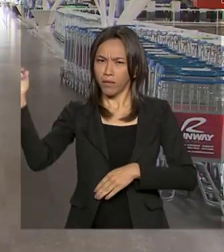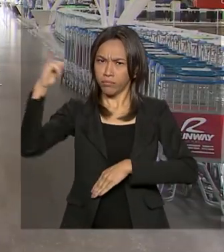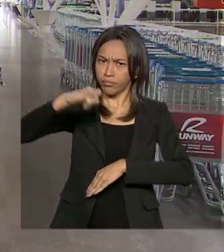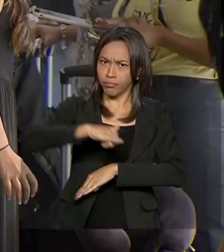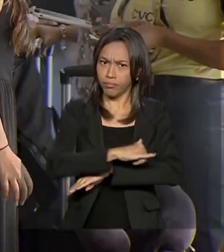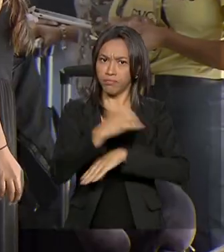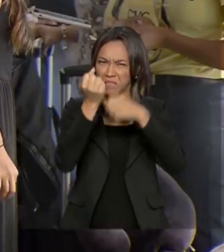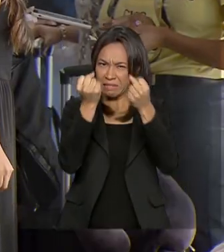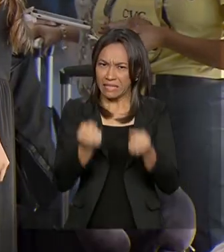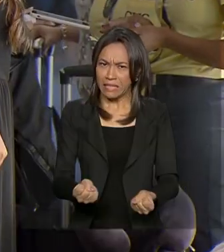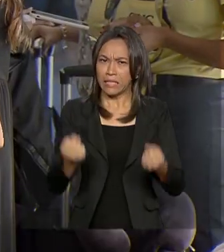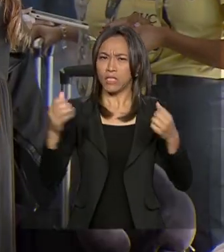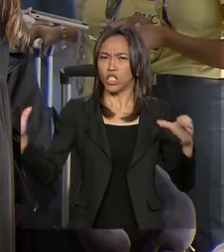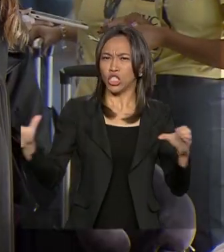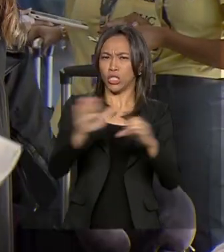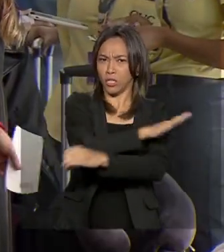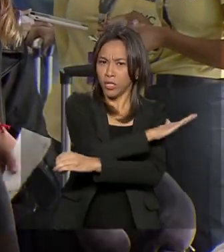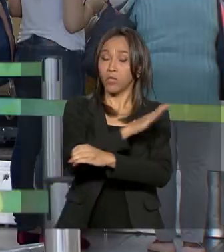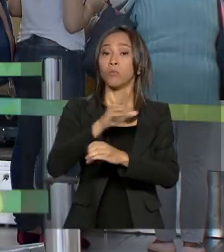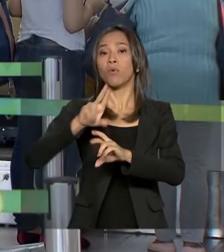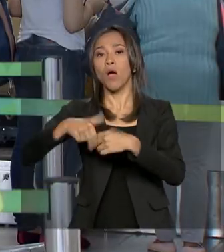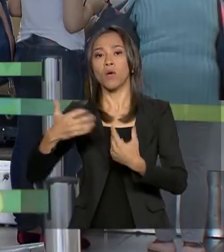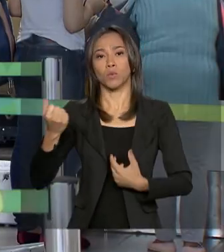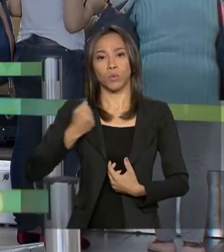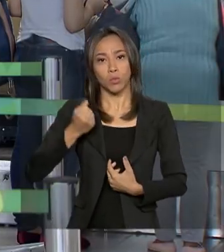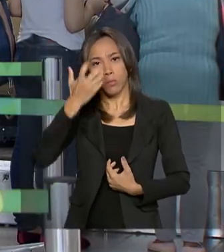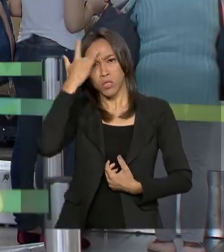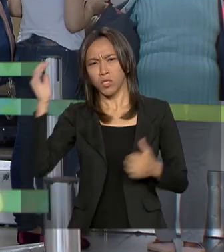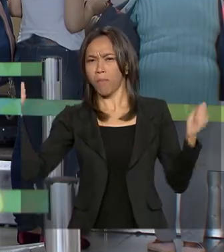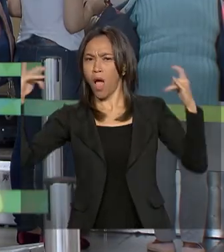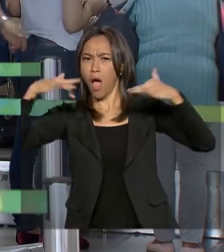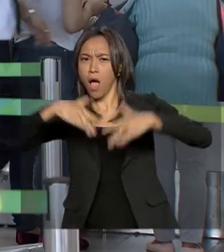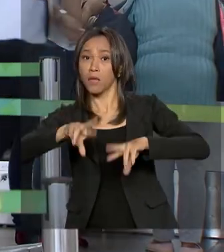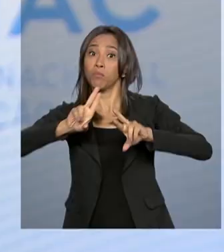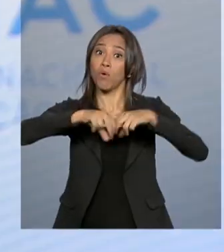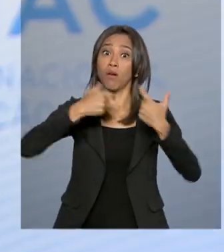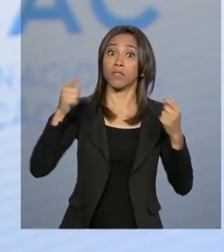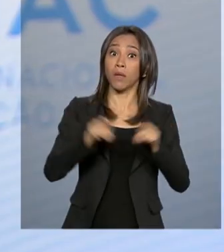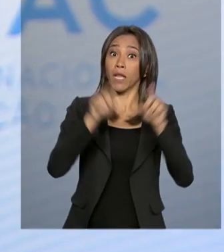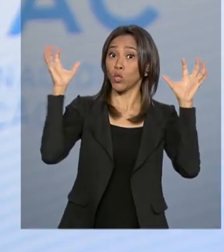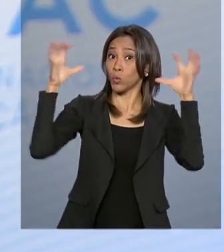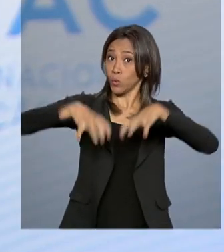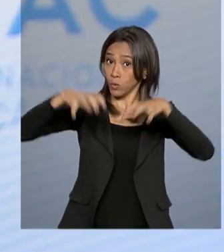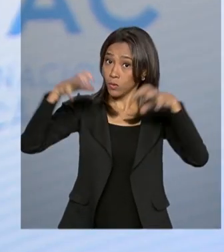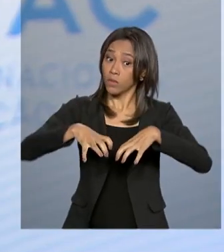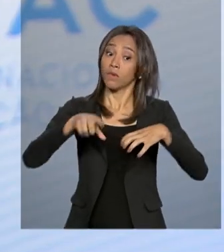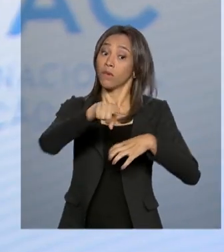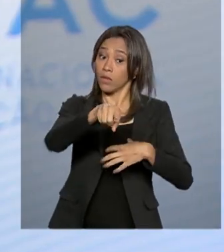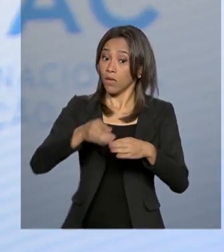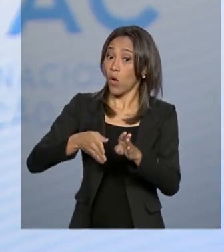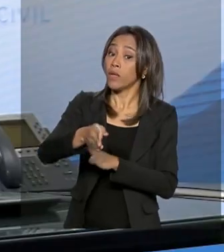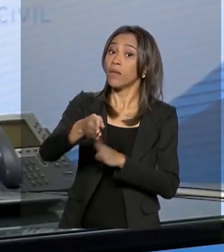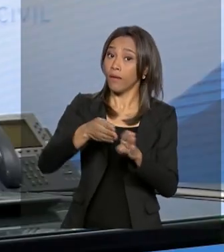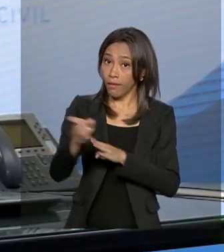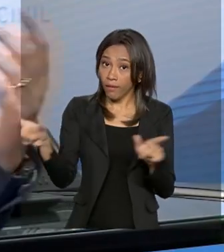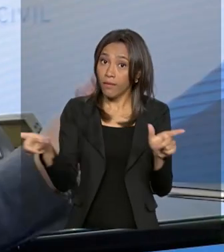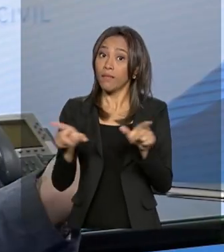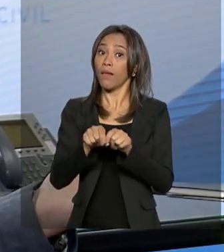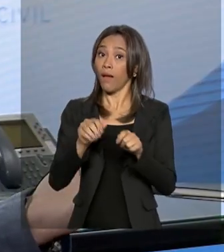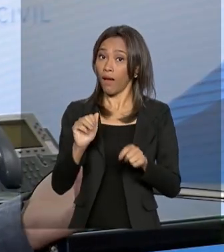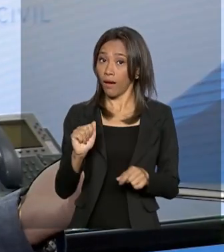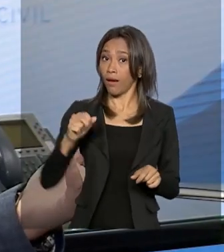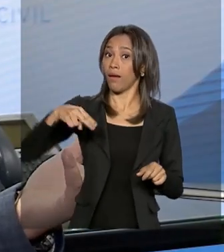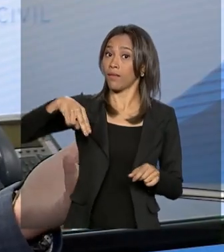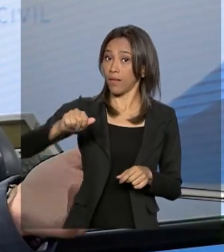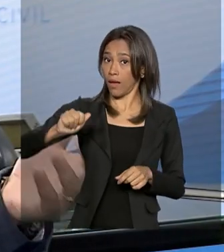nesse período, tanto pelo número de passageiros quanto pela temporada de chuvas, A ANAC orienta sobre como o passageiro deve